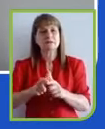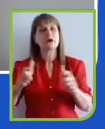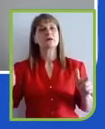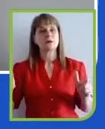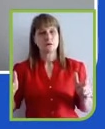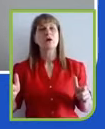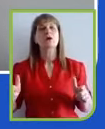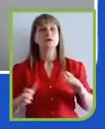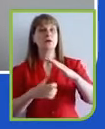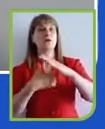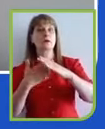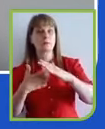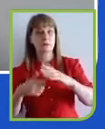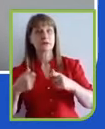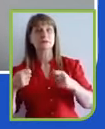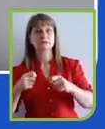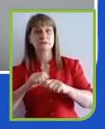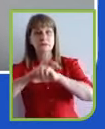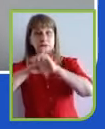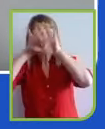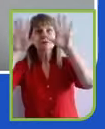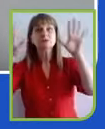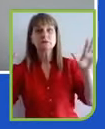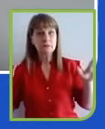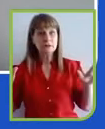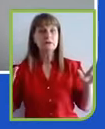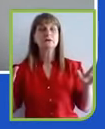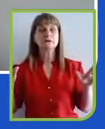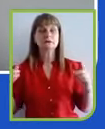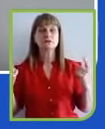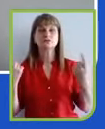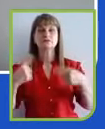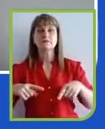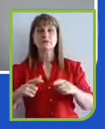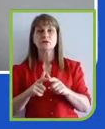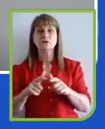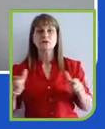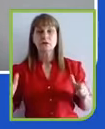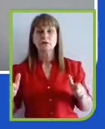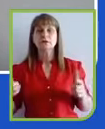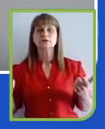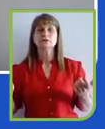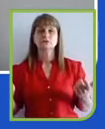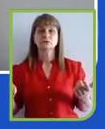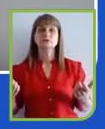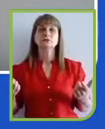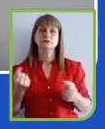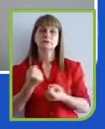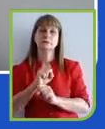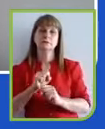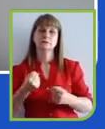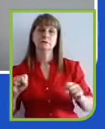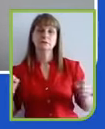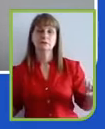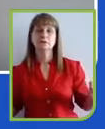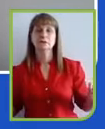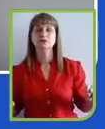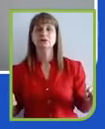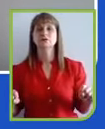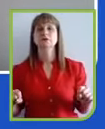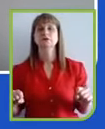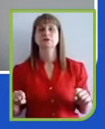Existe um desafio muito grande no ambiente empresarial em relação a isso. Seja por questões de redes sociais e